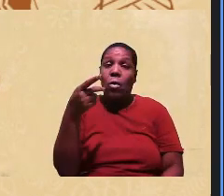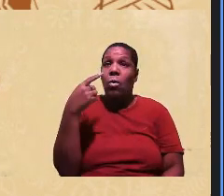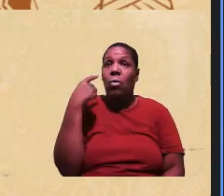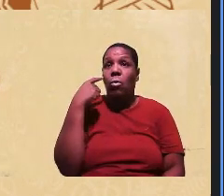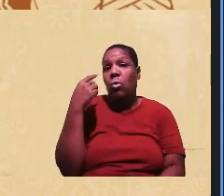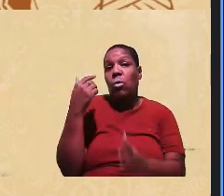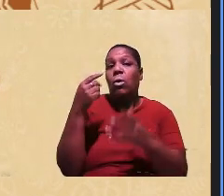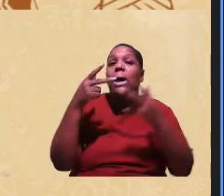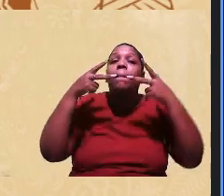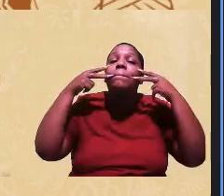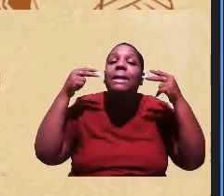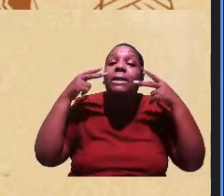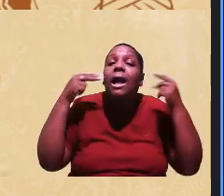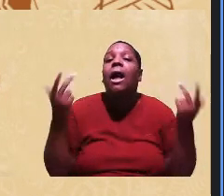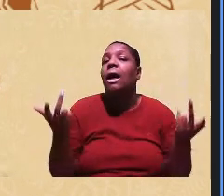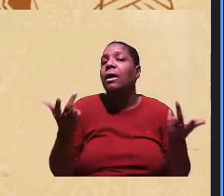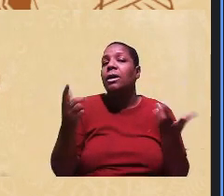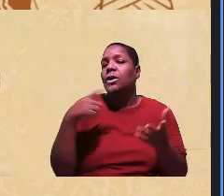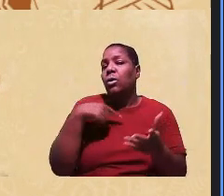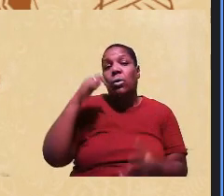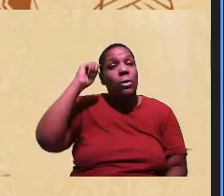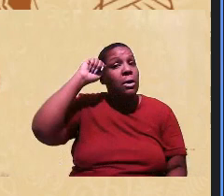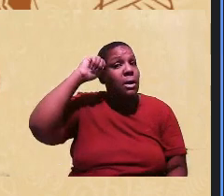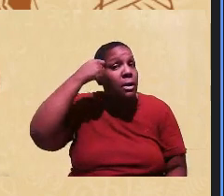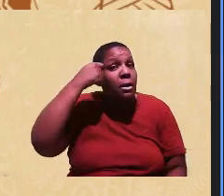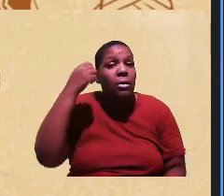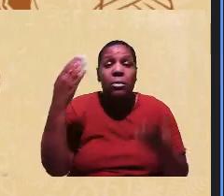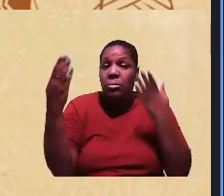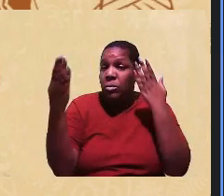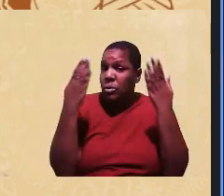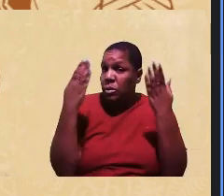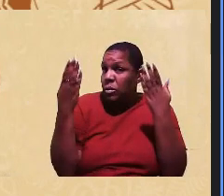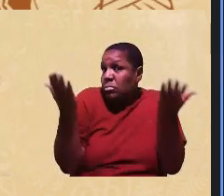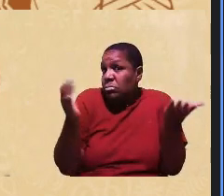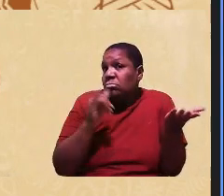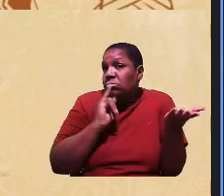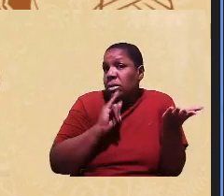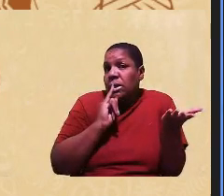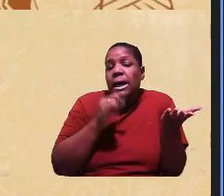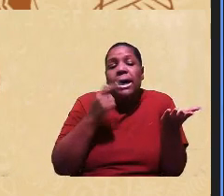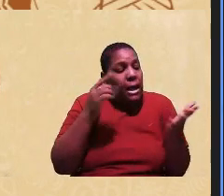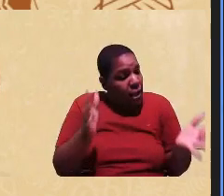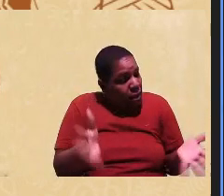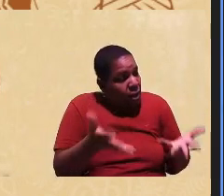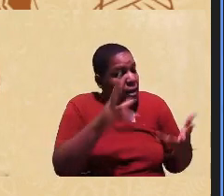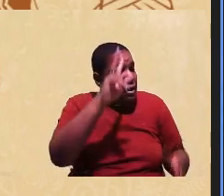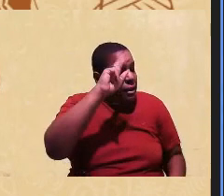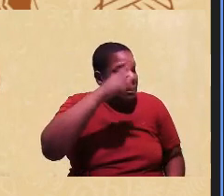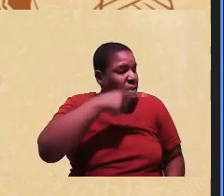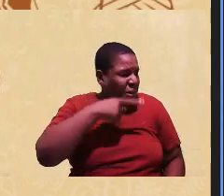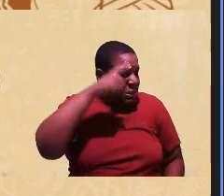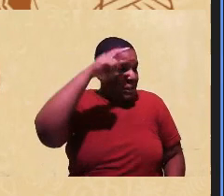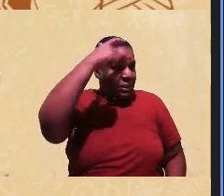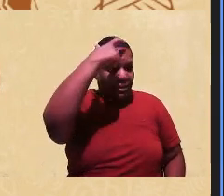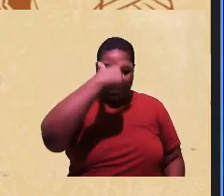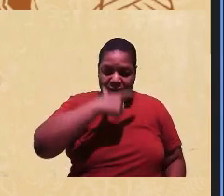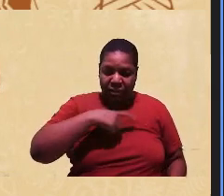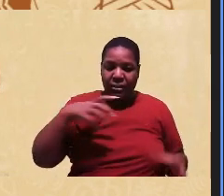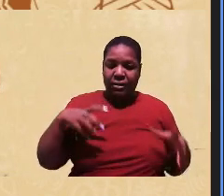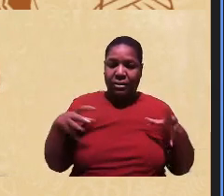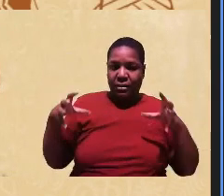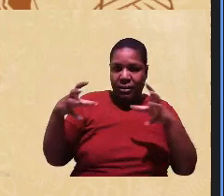e urupum seja uma psicologia preta por exemplo favorecendo a autonomia desses corpos desse coletivo